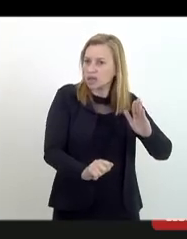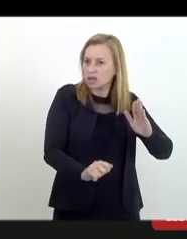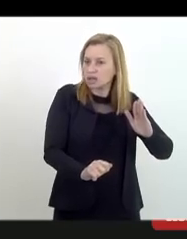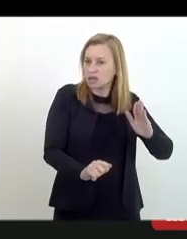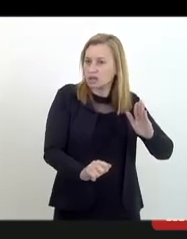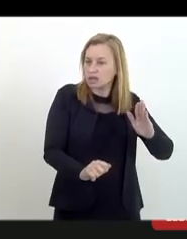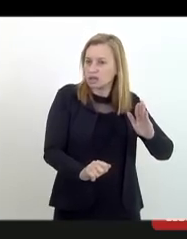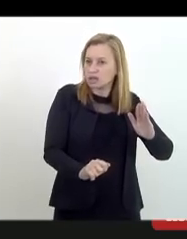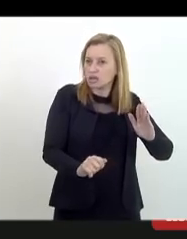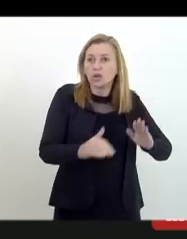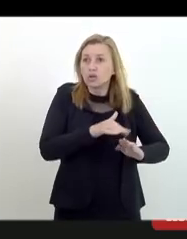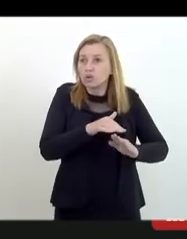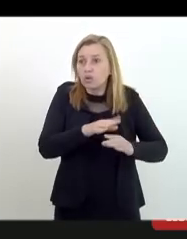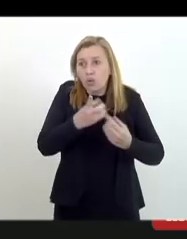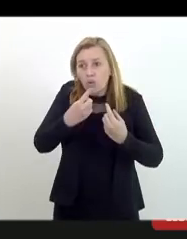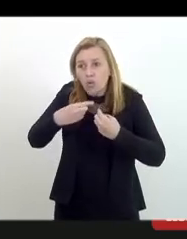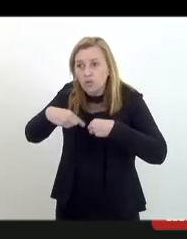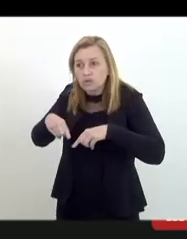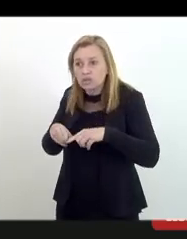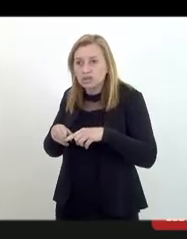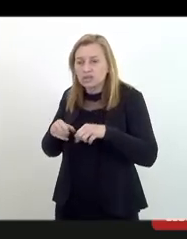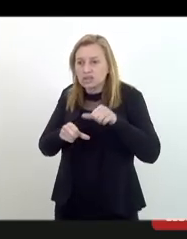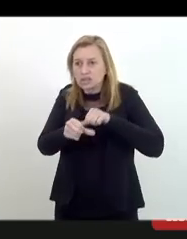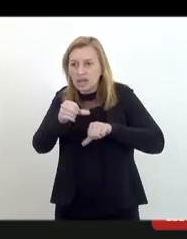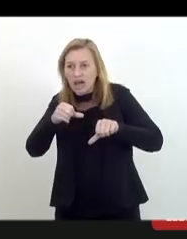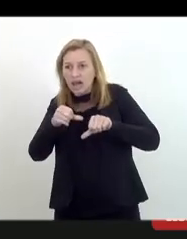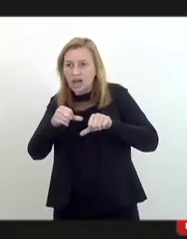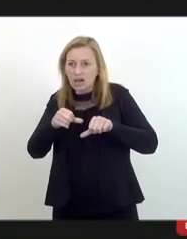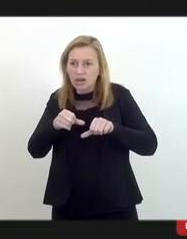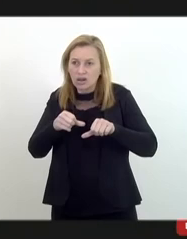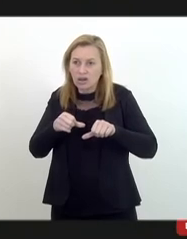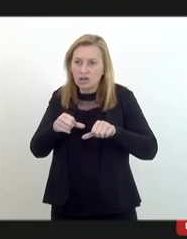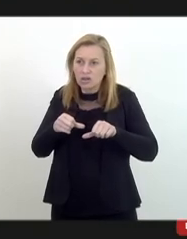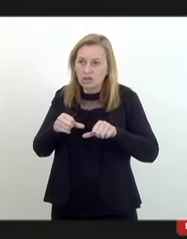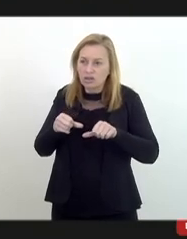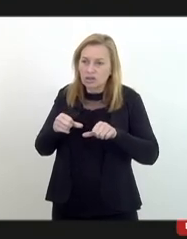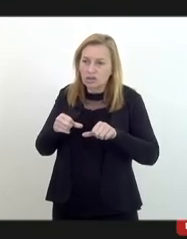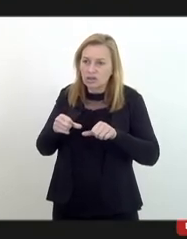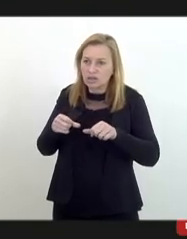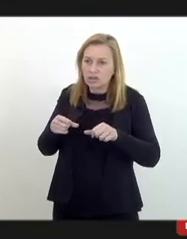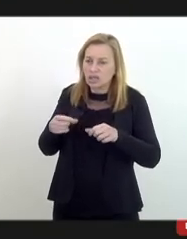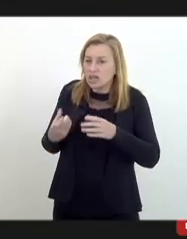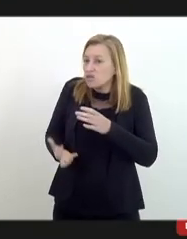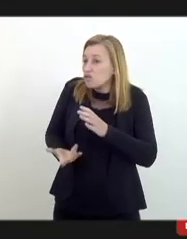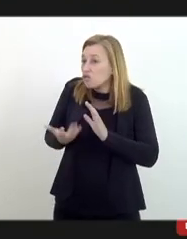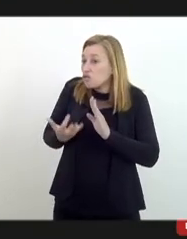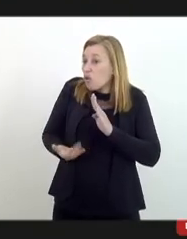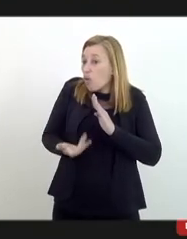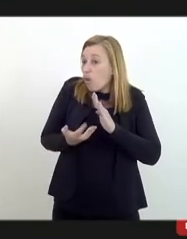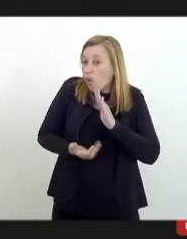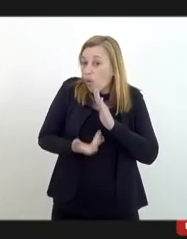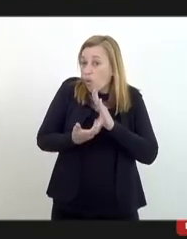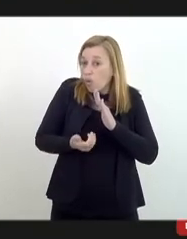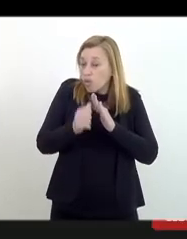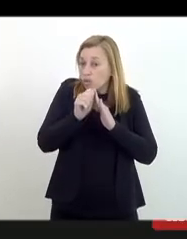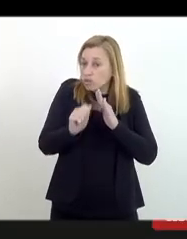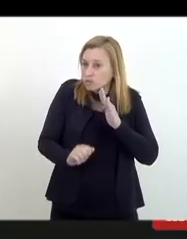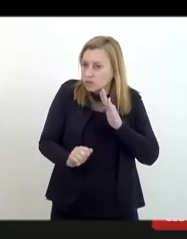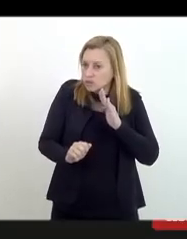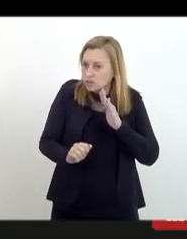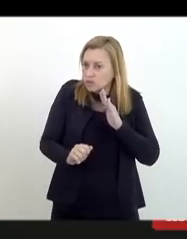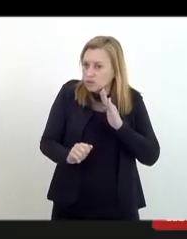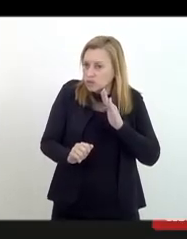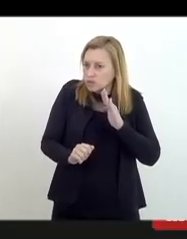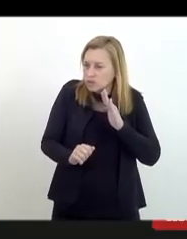do lado contrário quando existe uma discriminação uma intolerância um incêndio ele via de regra